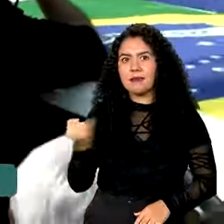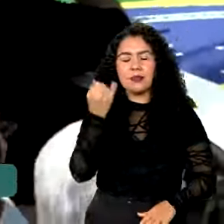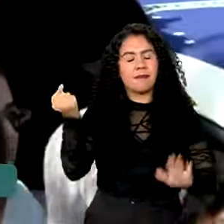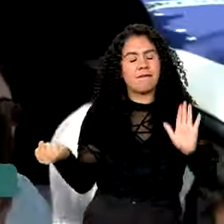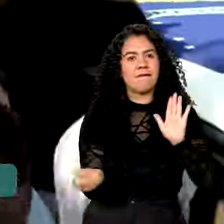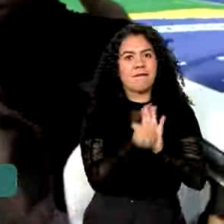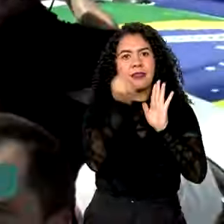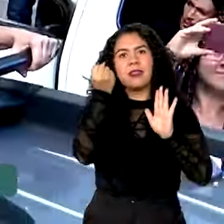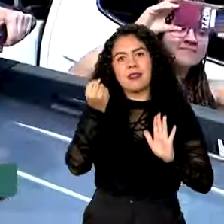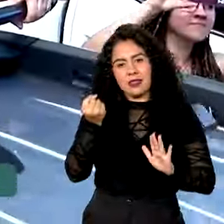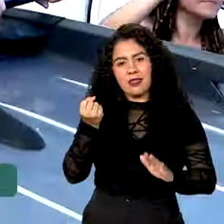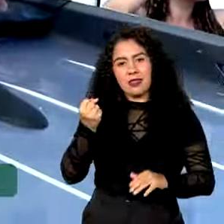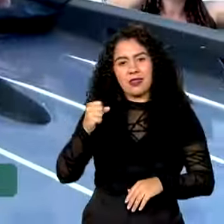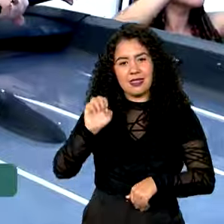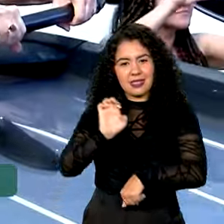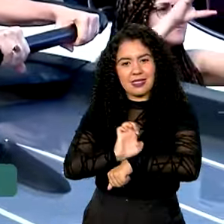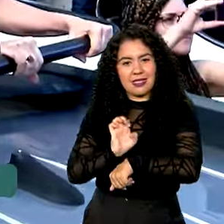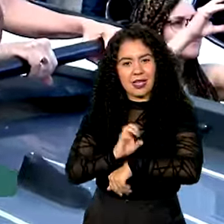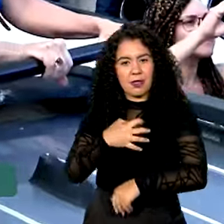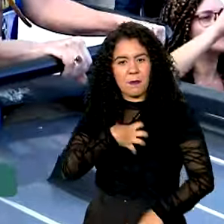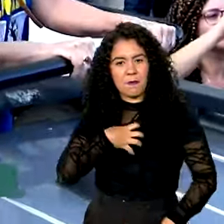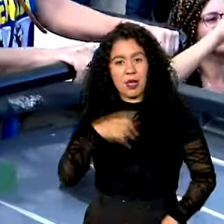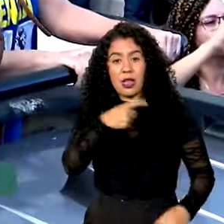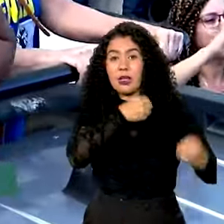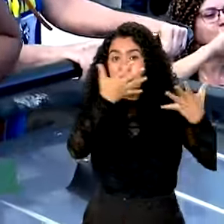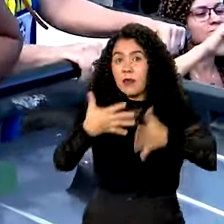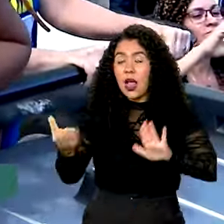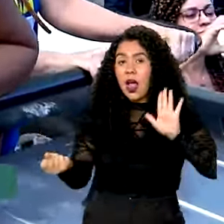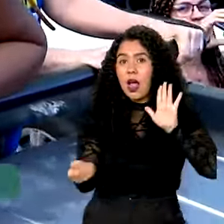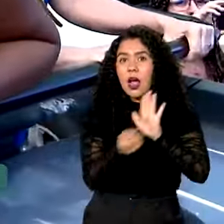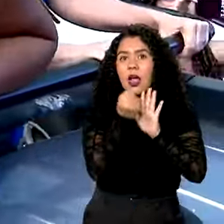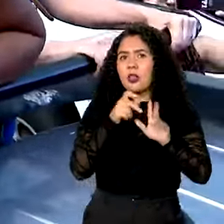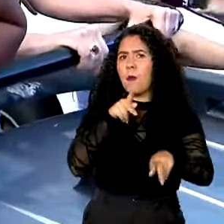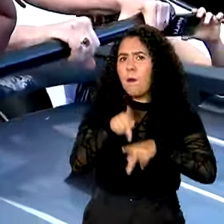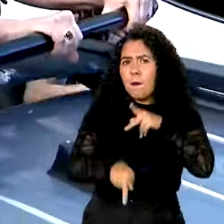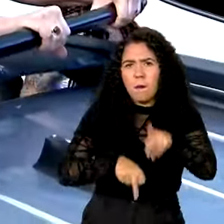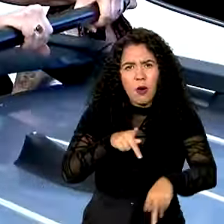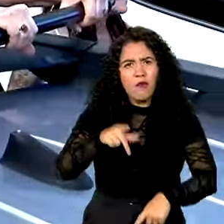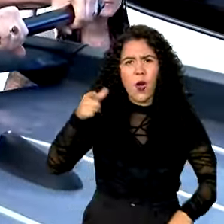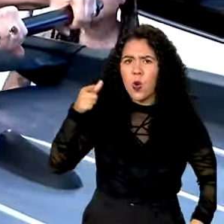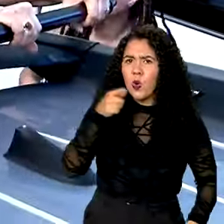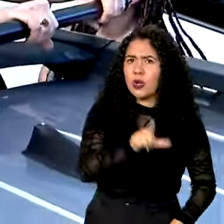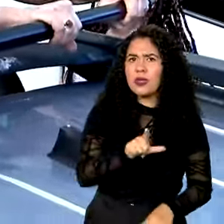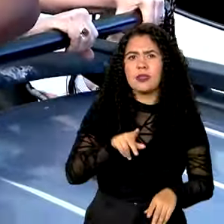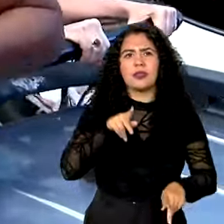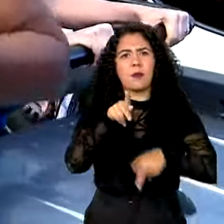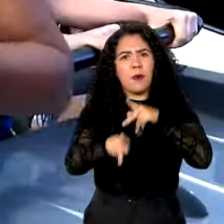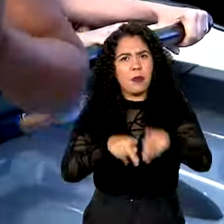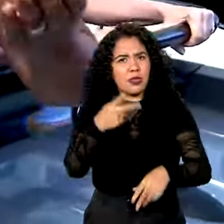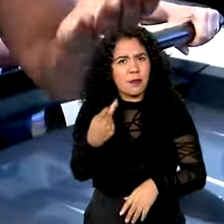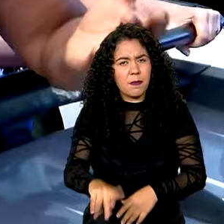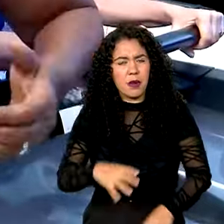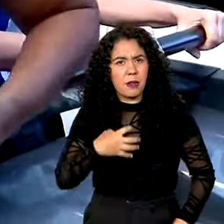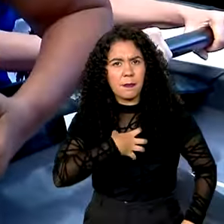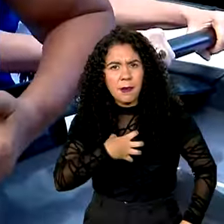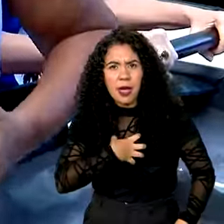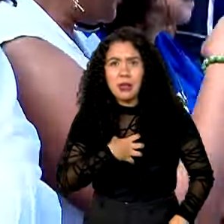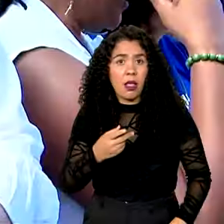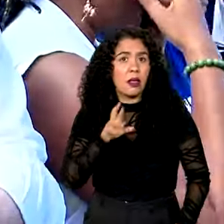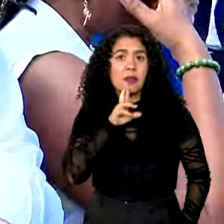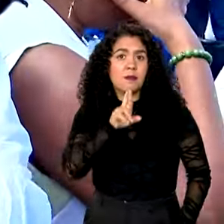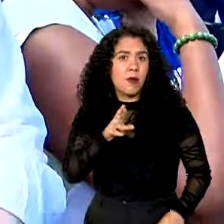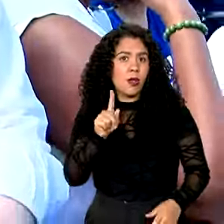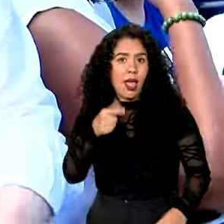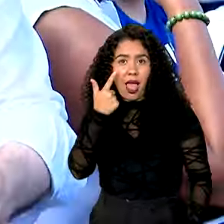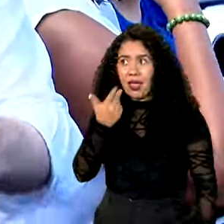cívicos da Bahia. É uma data do povo, é uma conquista do povo, do povo baiano, do povo brasileiro. E aí, a resposta é isso.